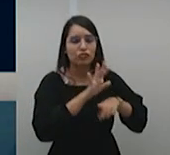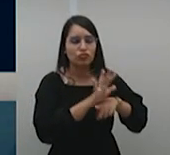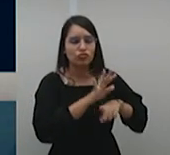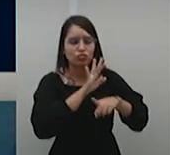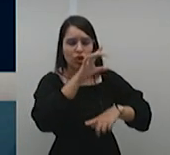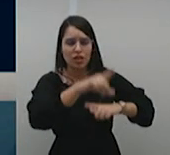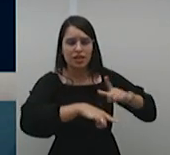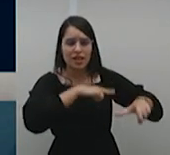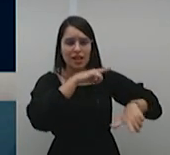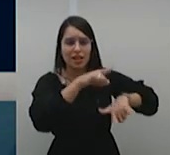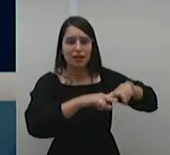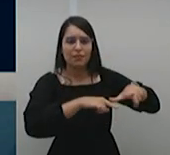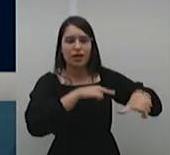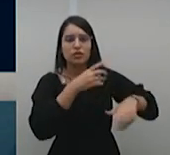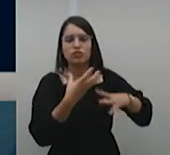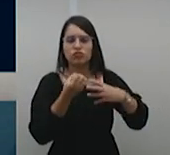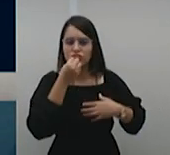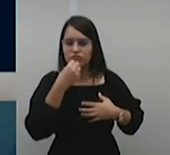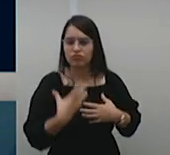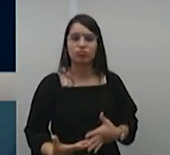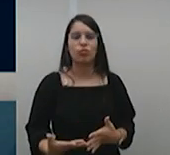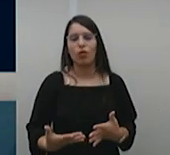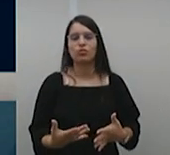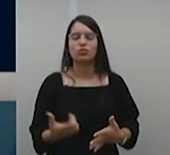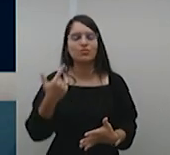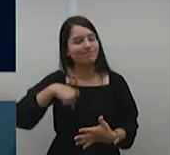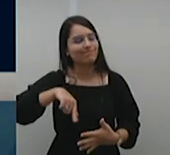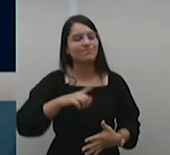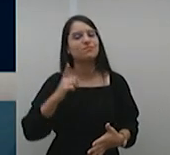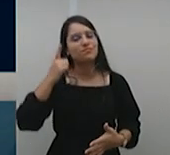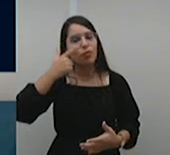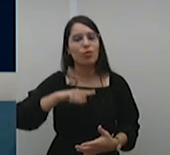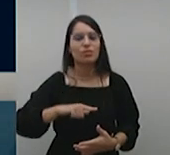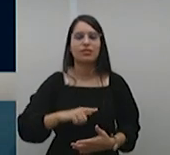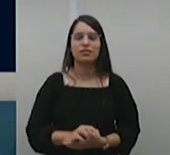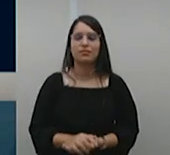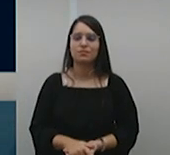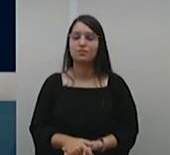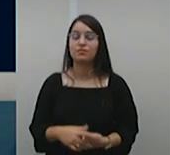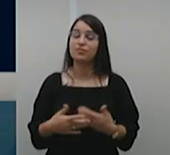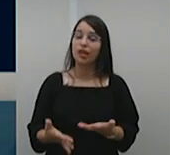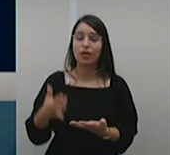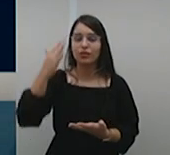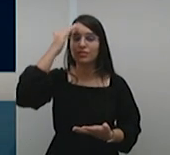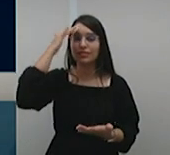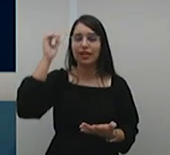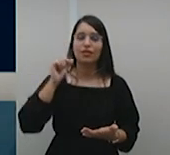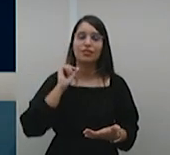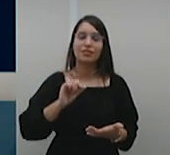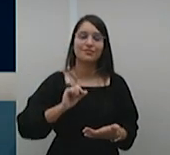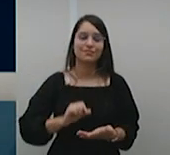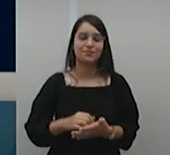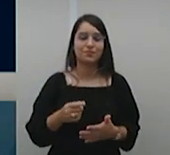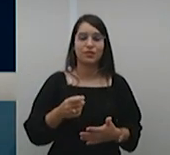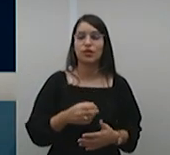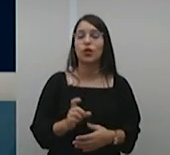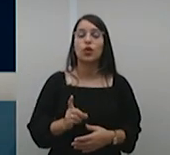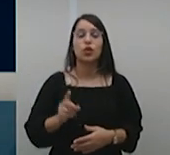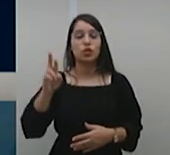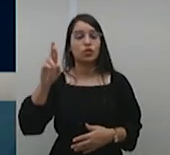cumprimento da nossa missão. Eu sei que o doutor Carlos Frederico